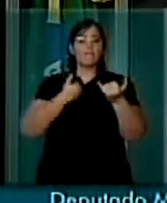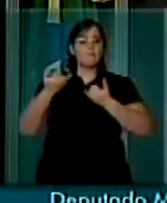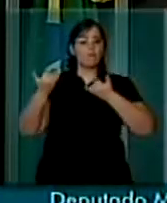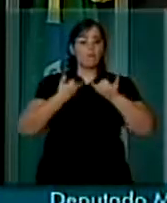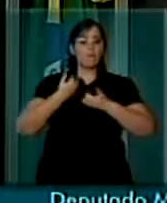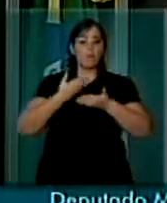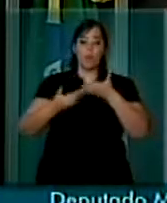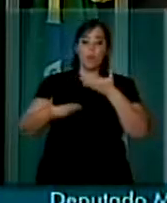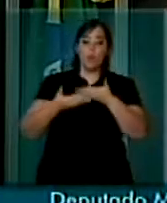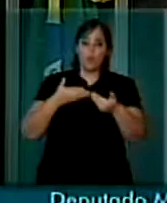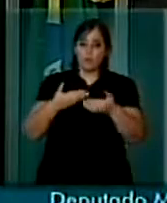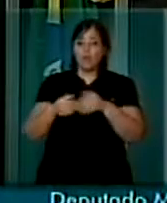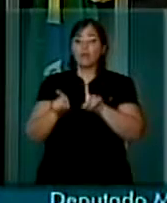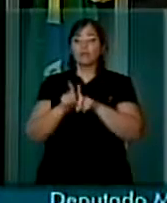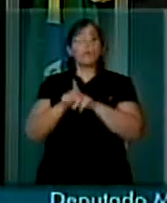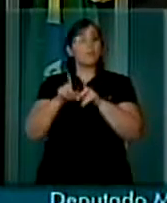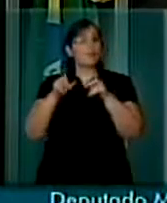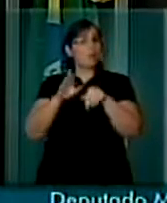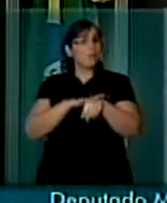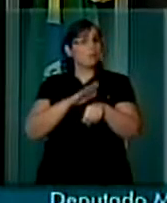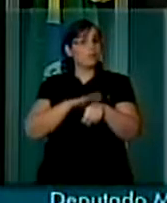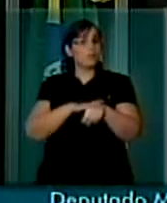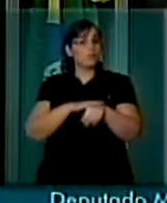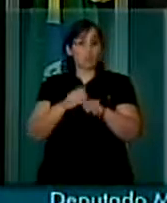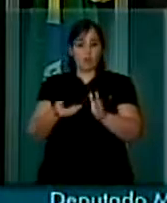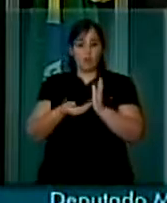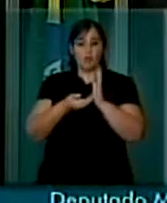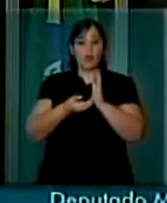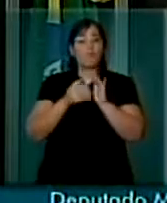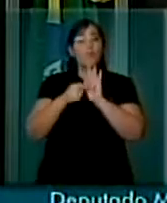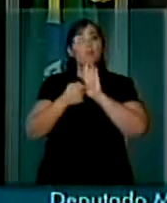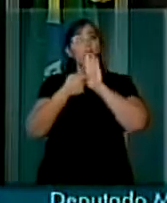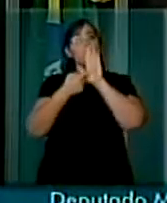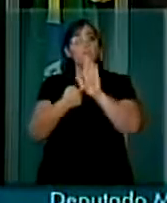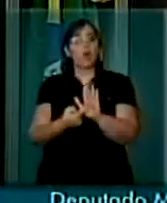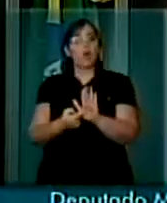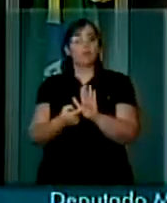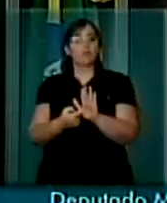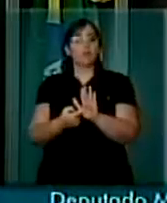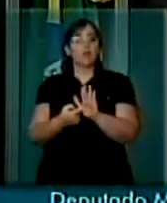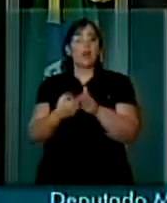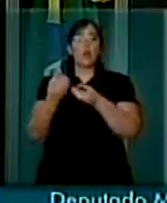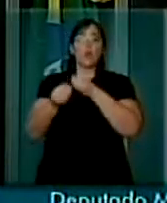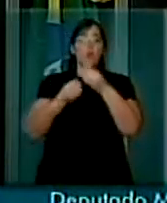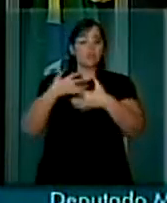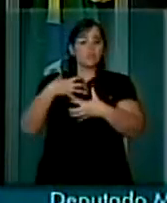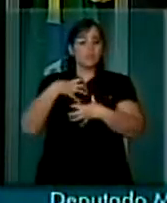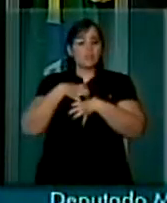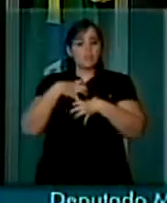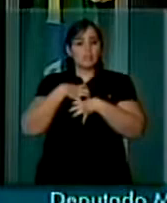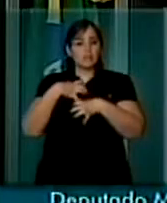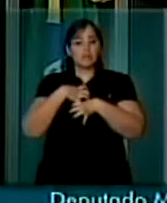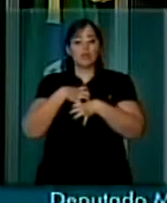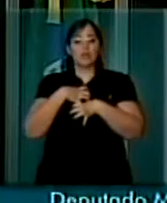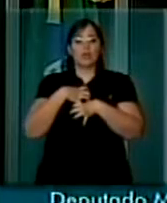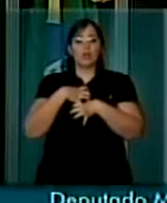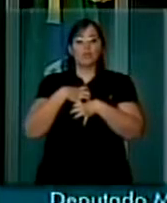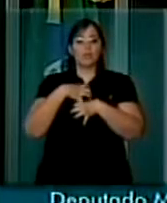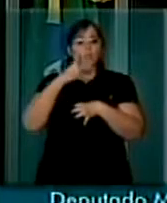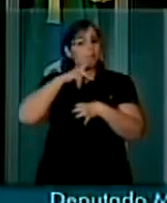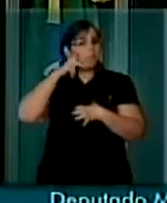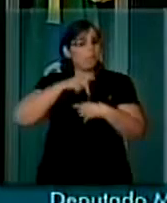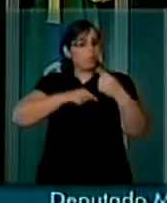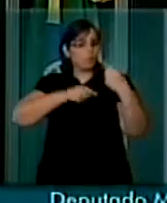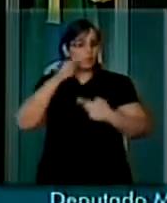E, ao mesmo tempo, esta Casa dá uma demonstração da sensibilidade política,